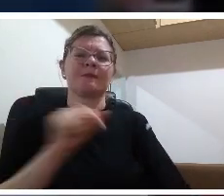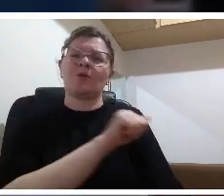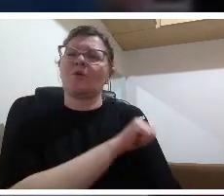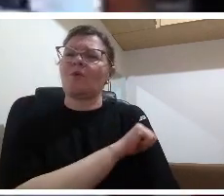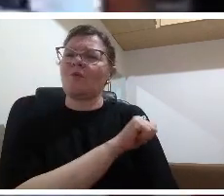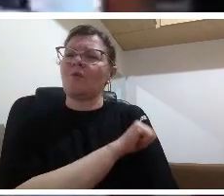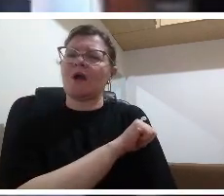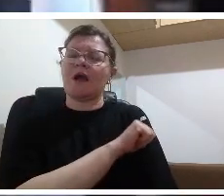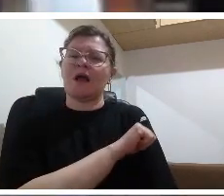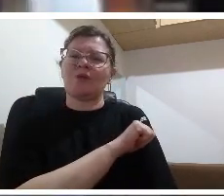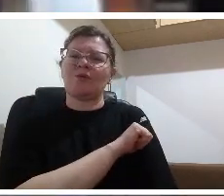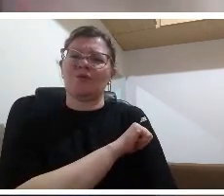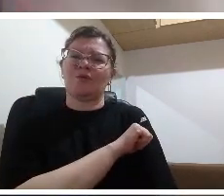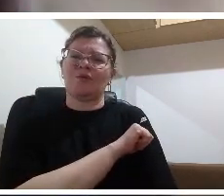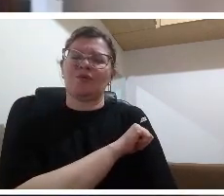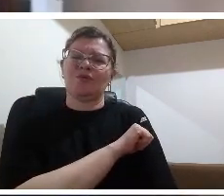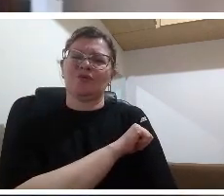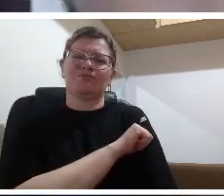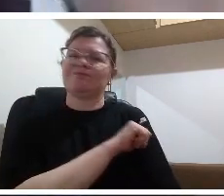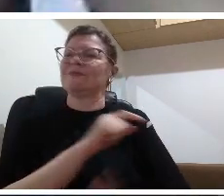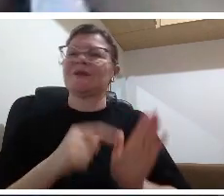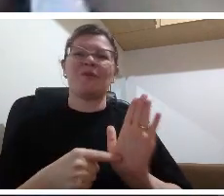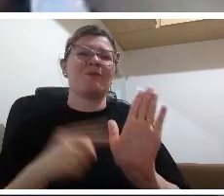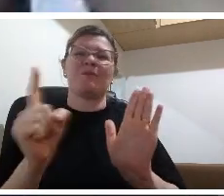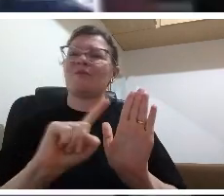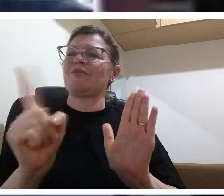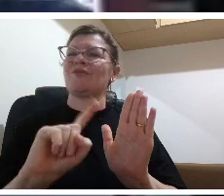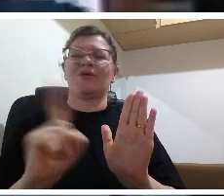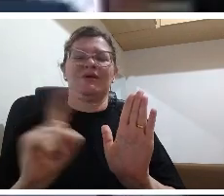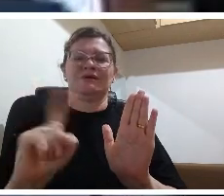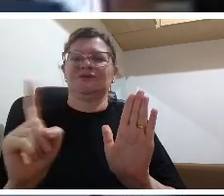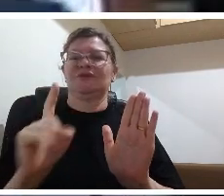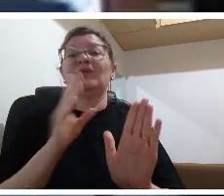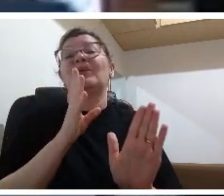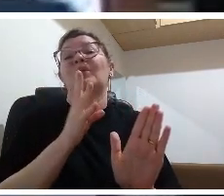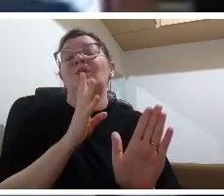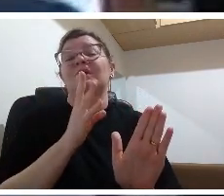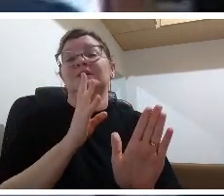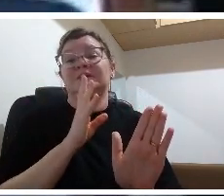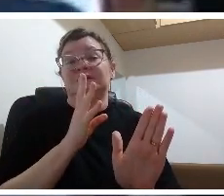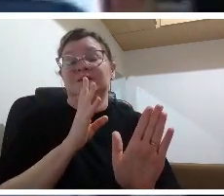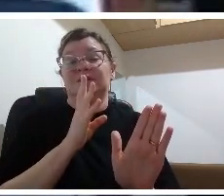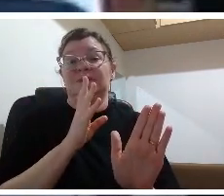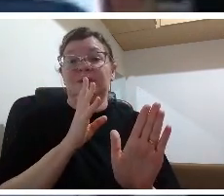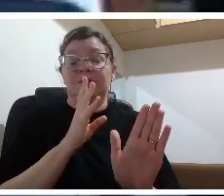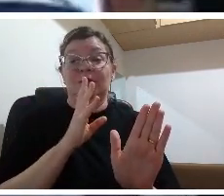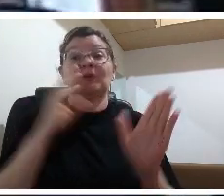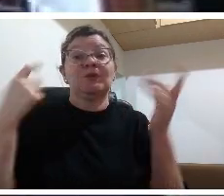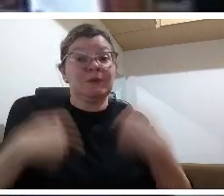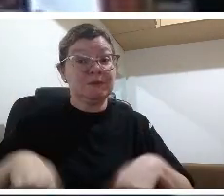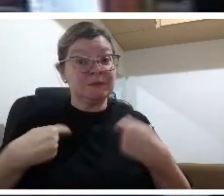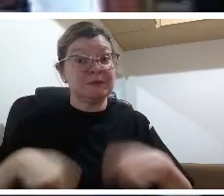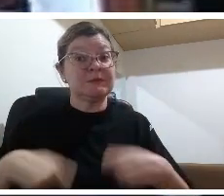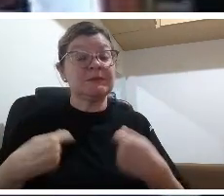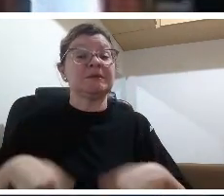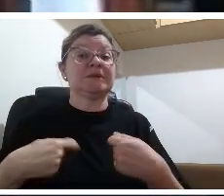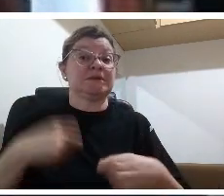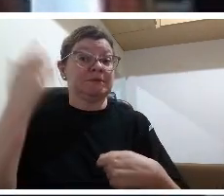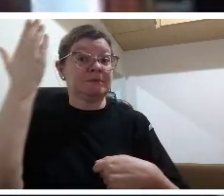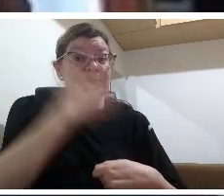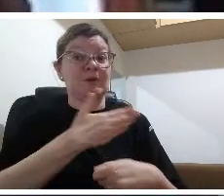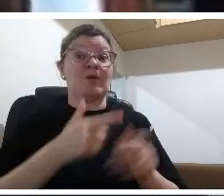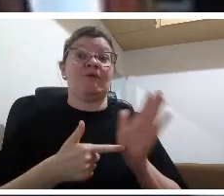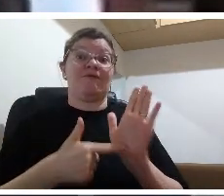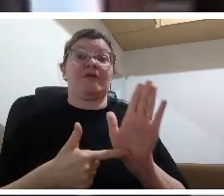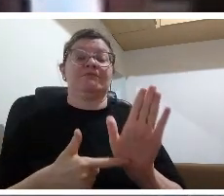se nós ensinamos dentro da pedagogia histórico-crítica um determinado conteúdo que o aluno